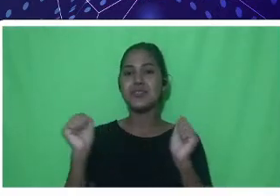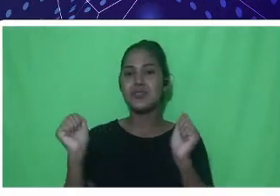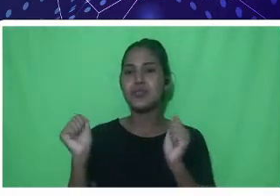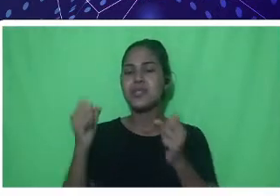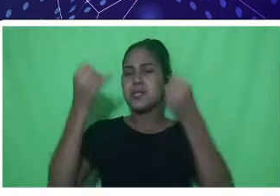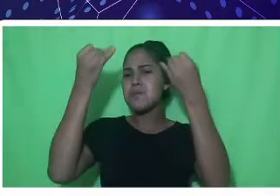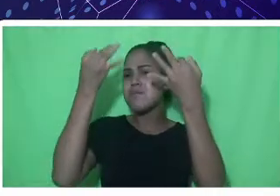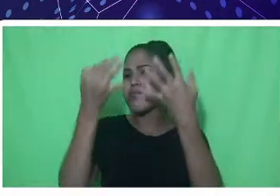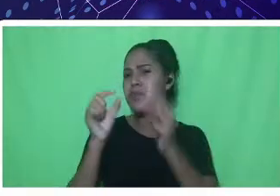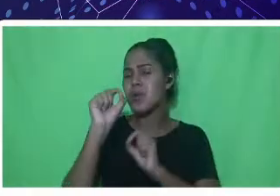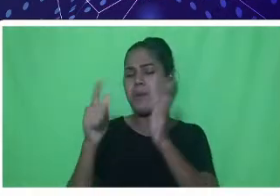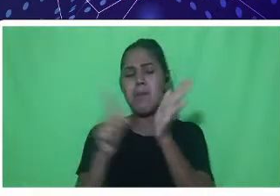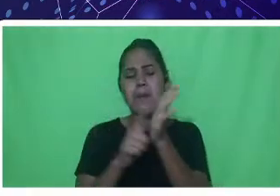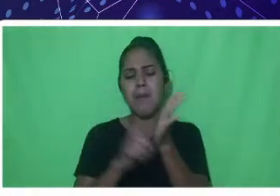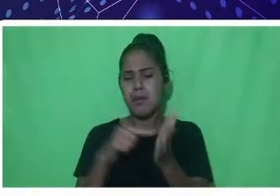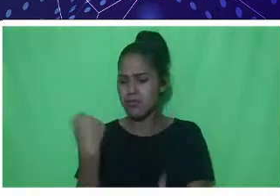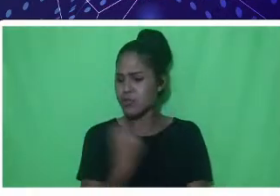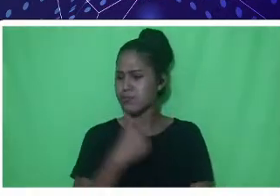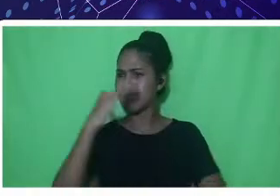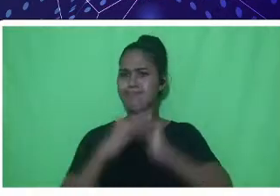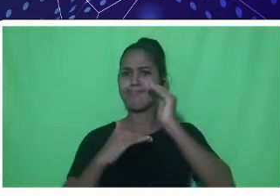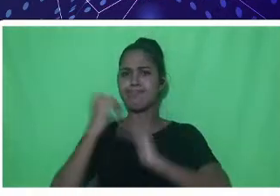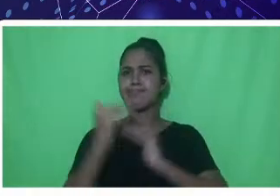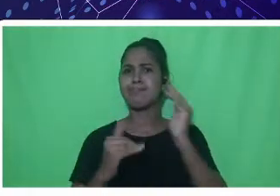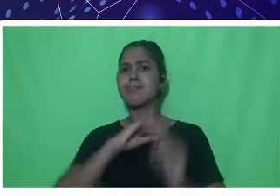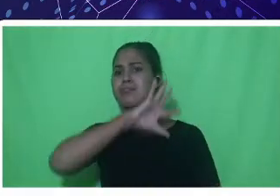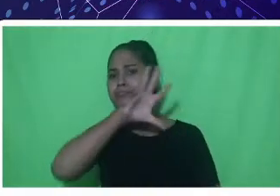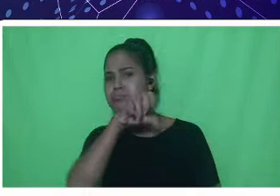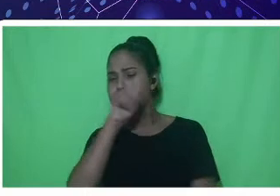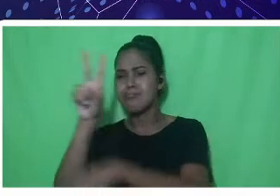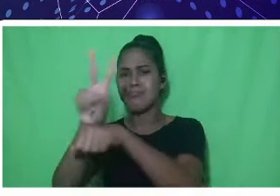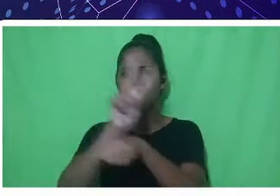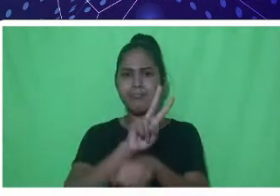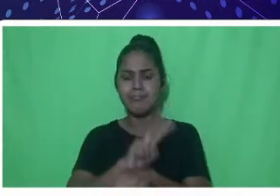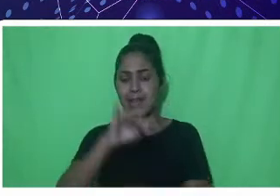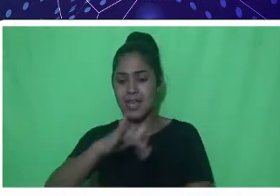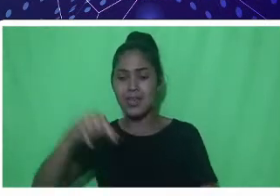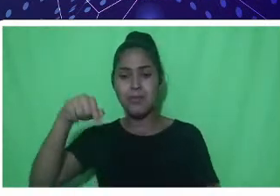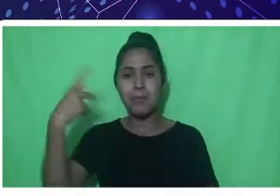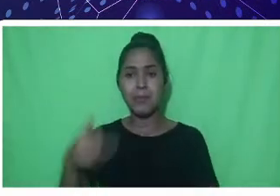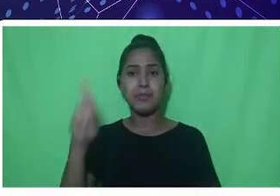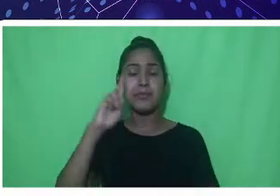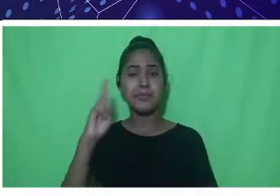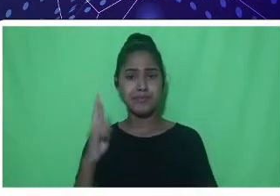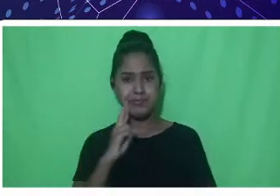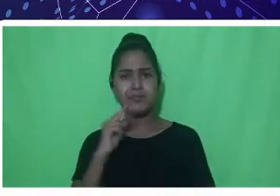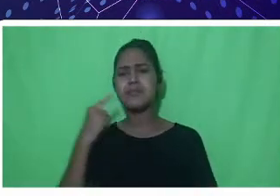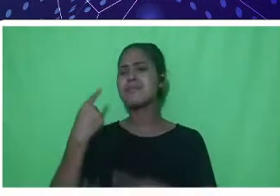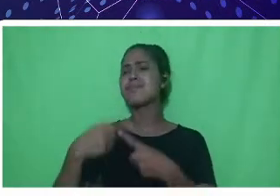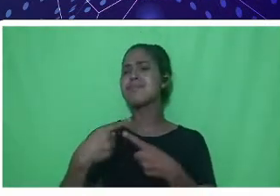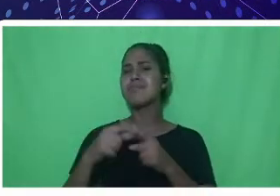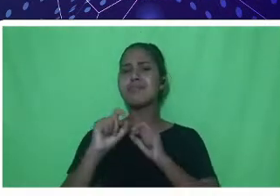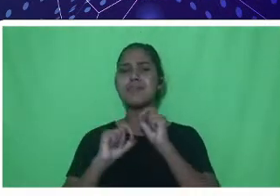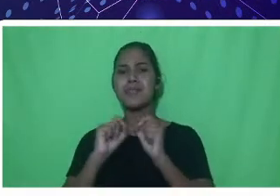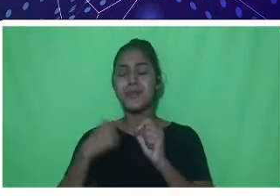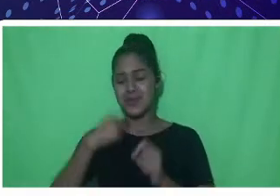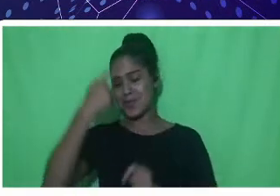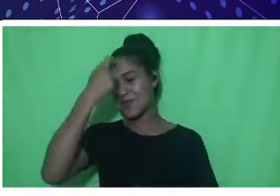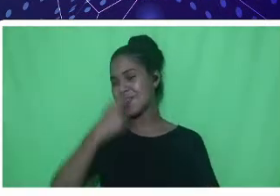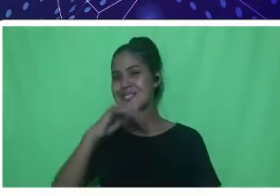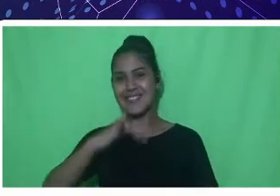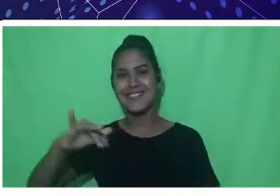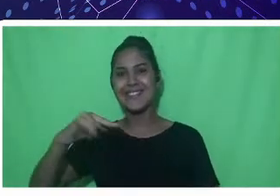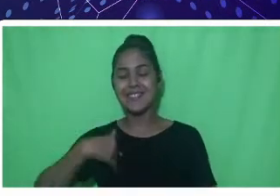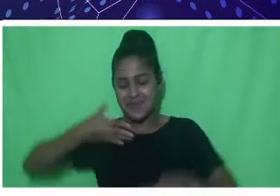atuação do zootecnista dentro do nosso estado, até porque eu também sou desse estado, né, eu